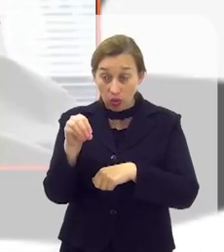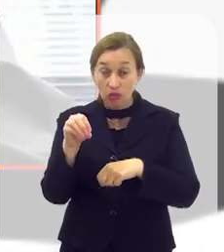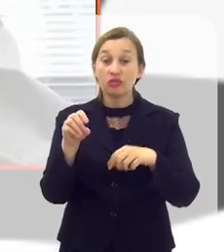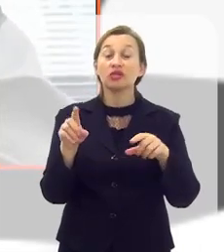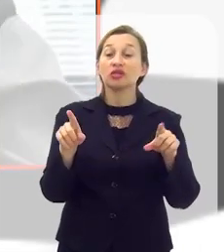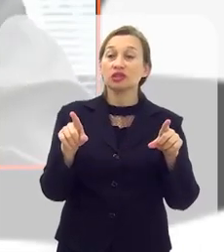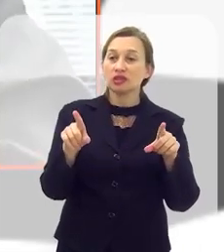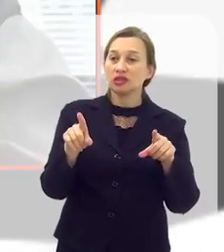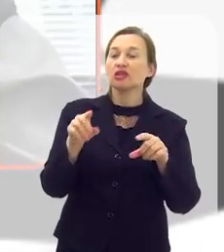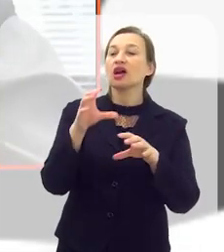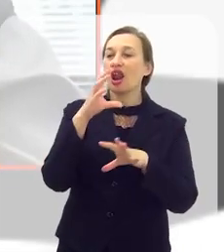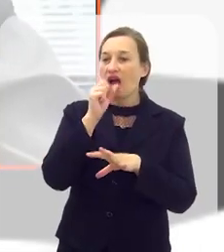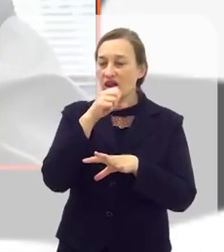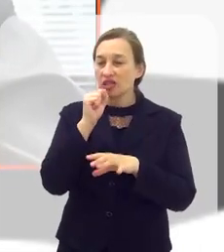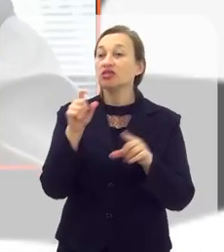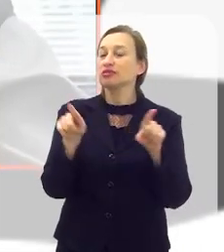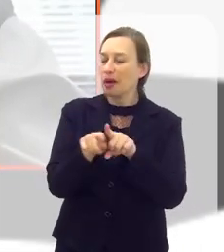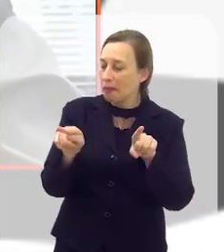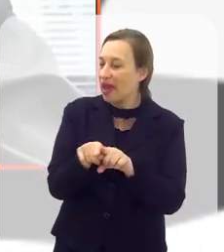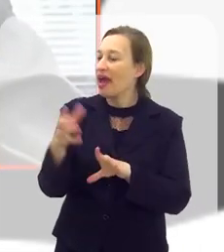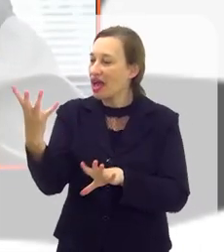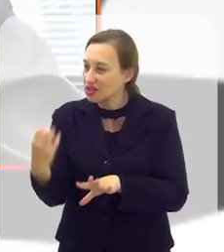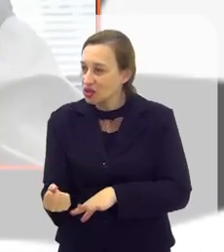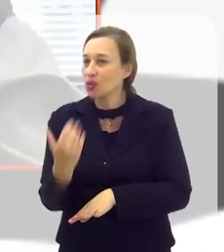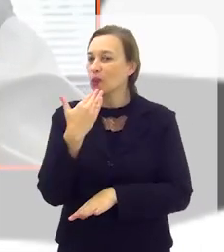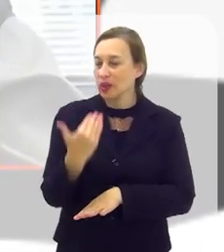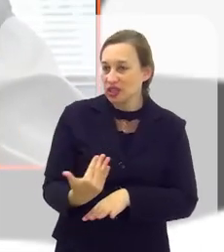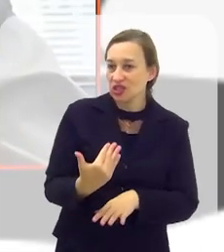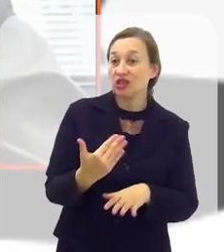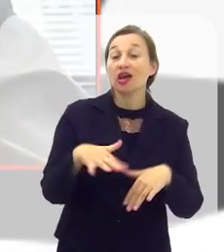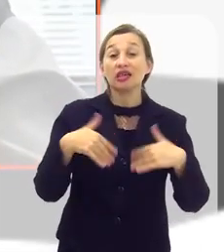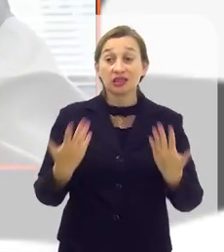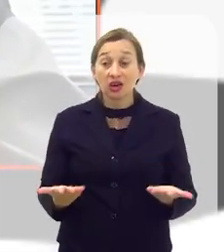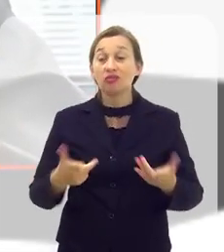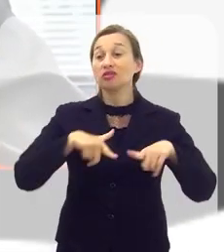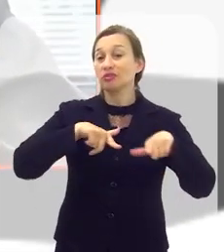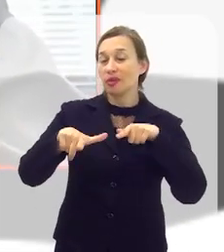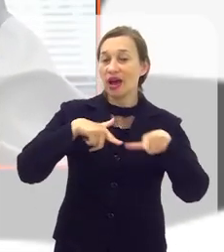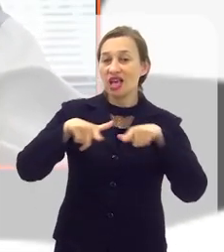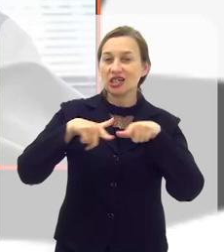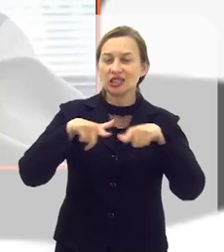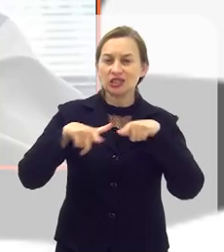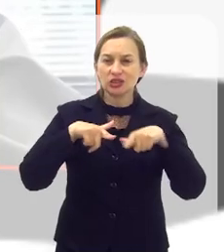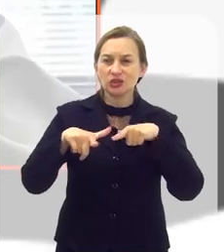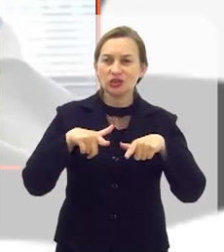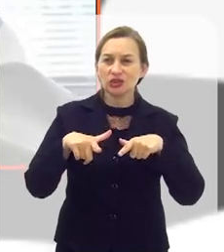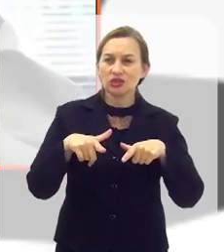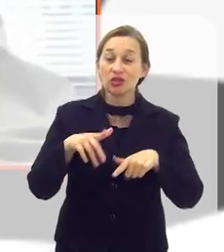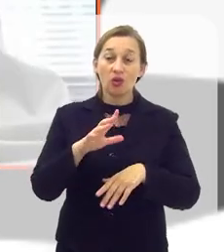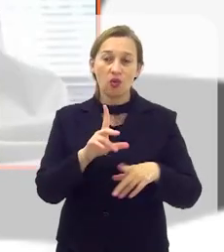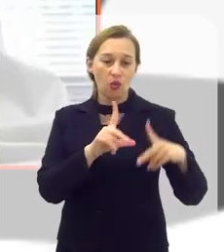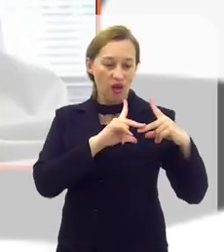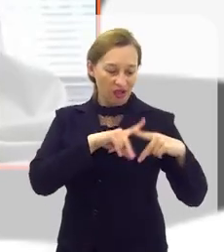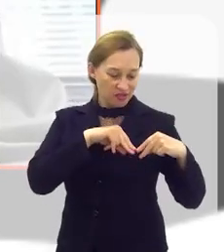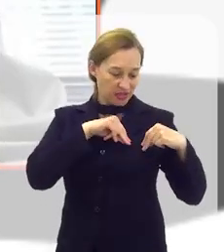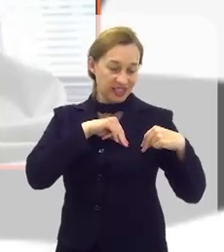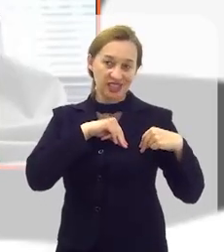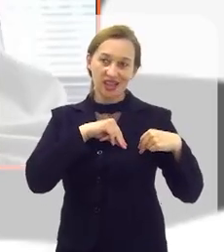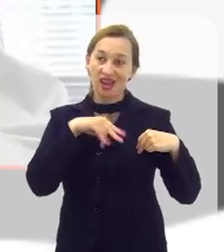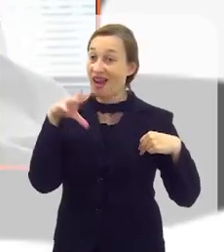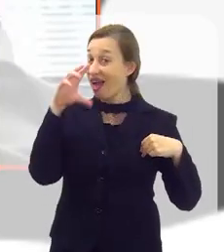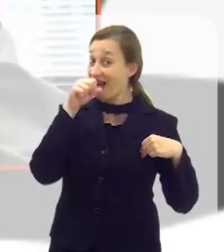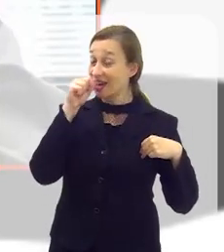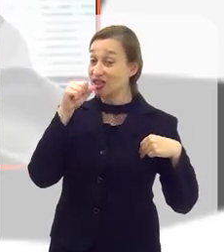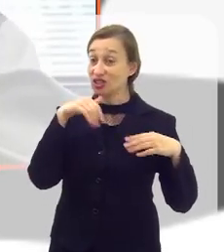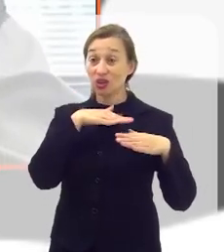iluminasse a Câmara Municipal. Ele acatou o nosso pedido. Estamos trabalhando com a fitinha laranja. Nossa